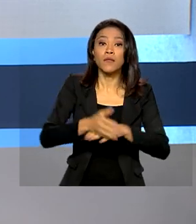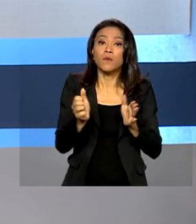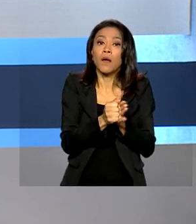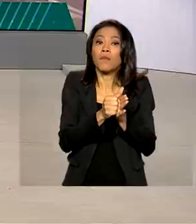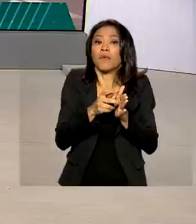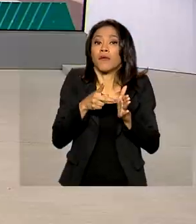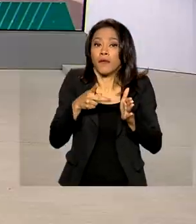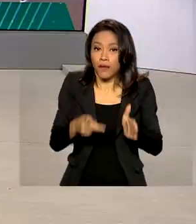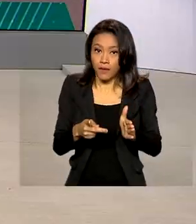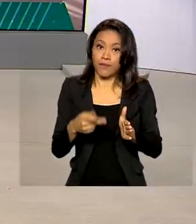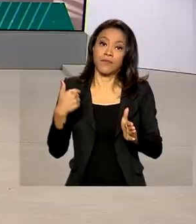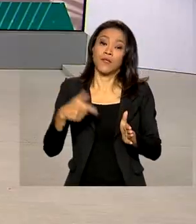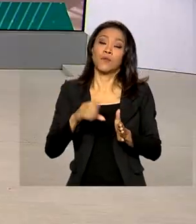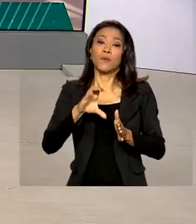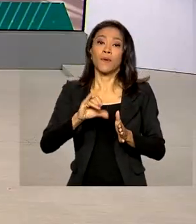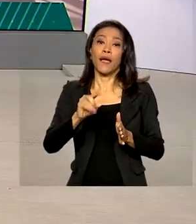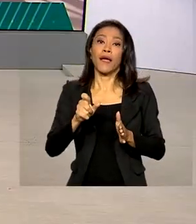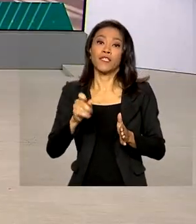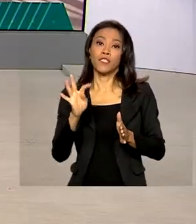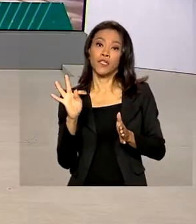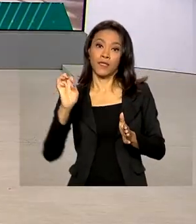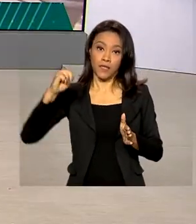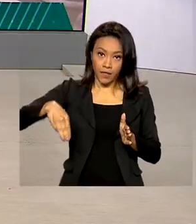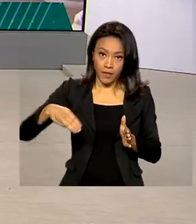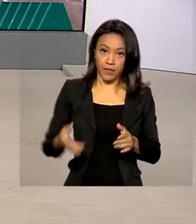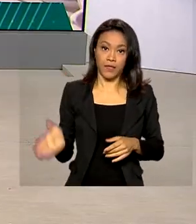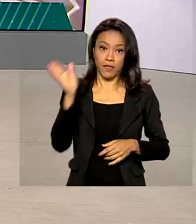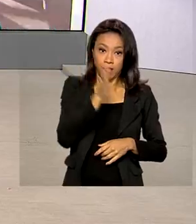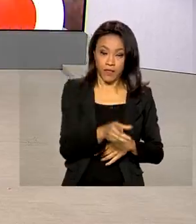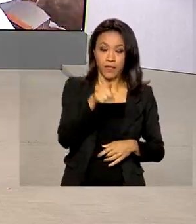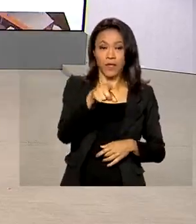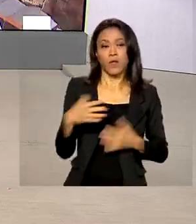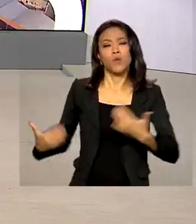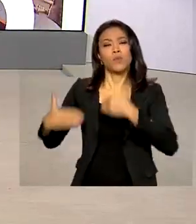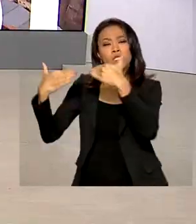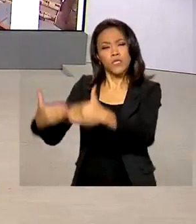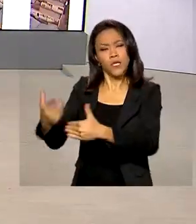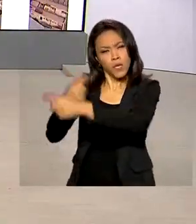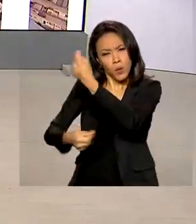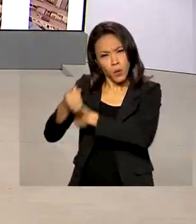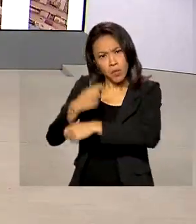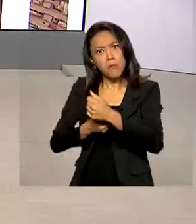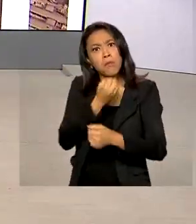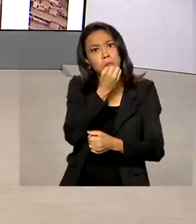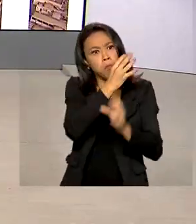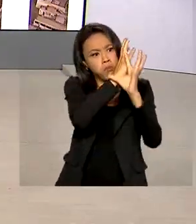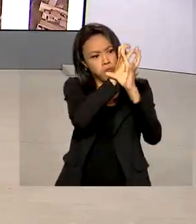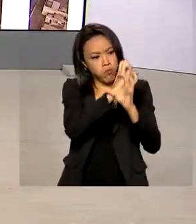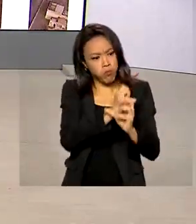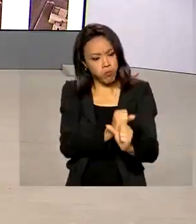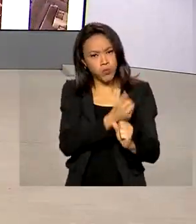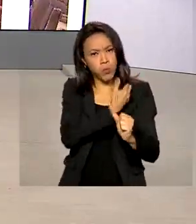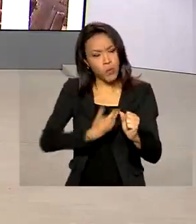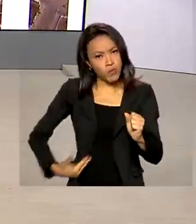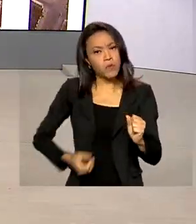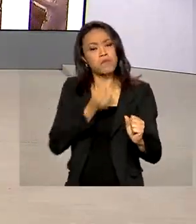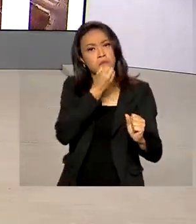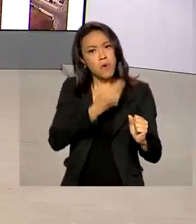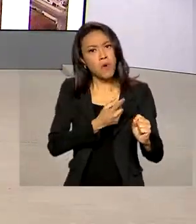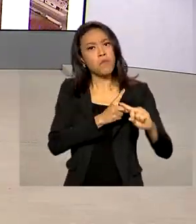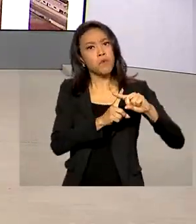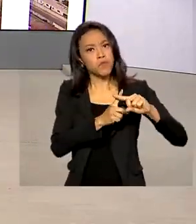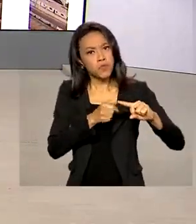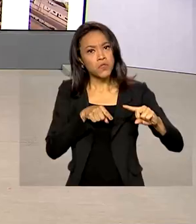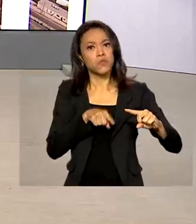Caixa Tem. O Ministério da Economia prevê um saldo positivo nas contas públicas em 2022. É o